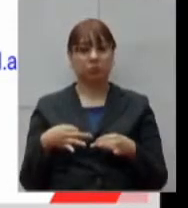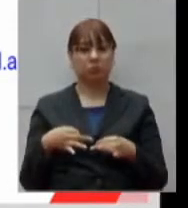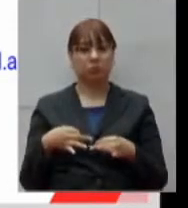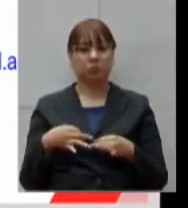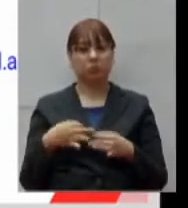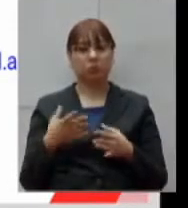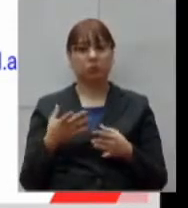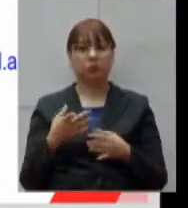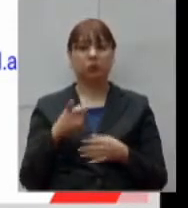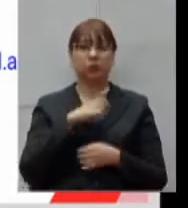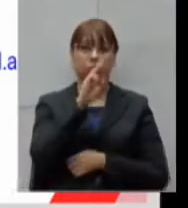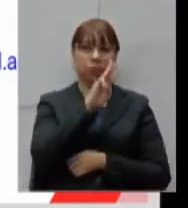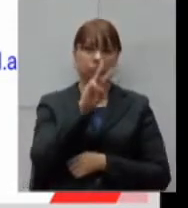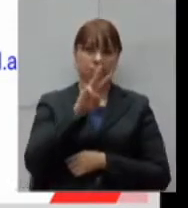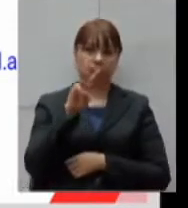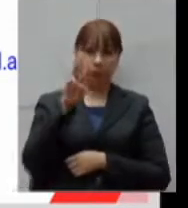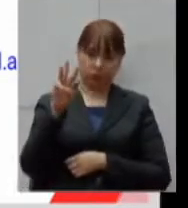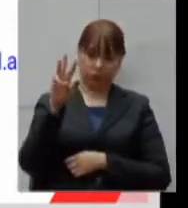site,